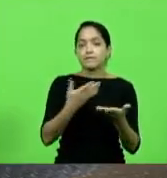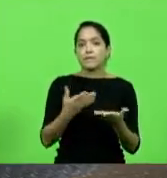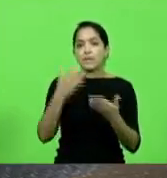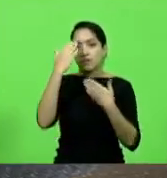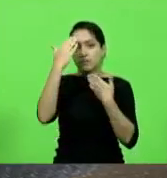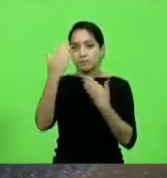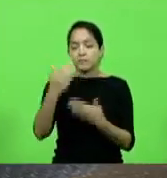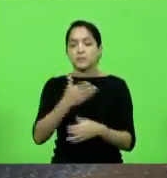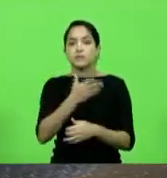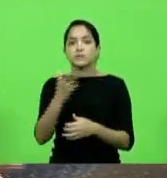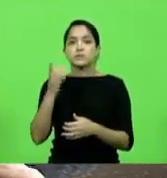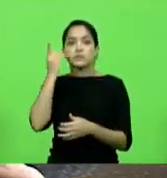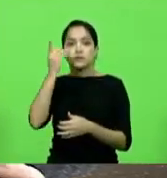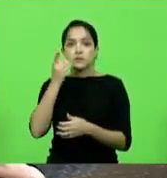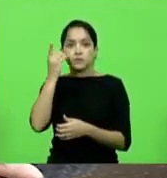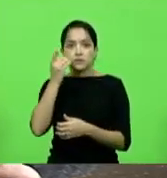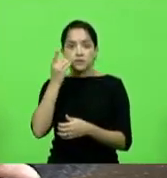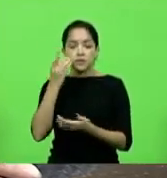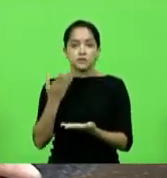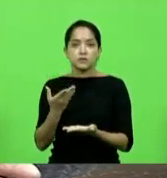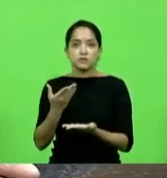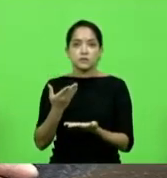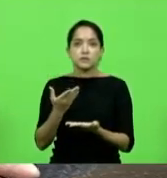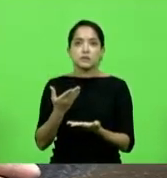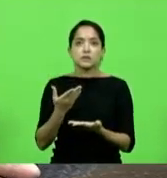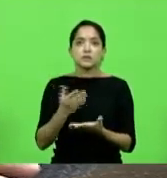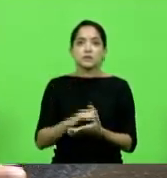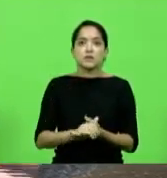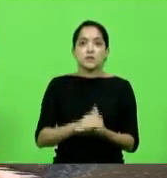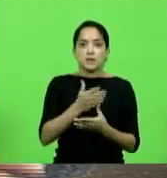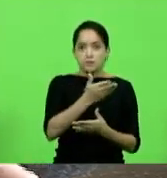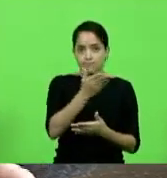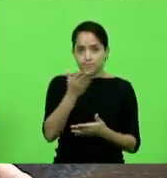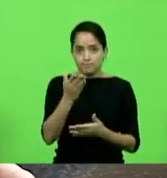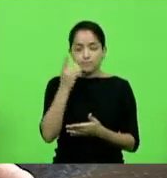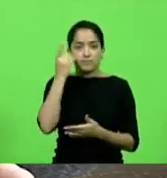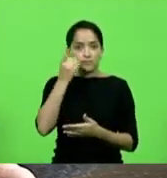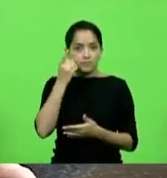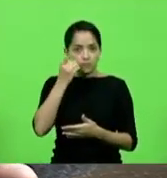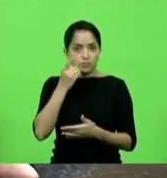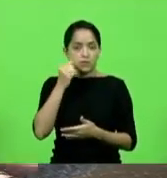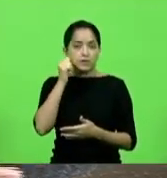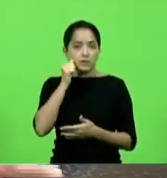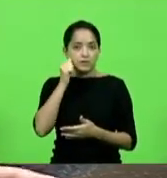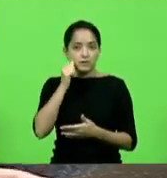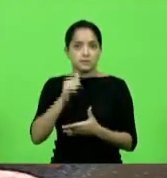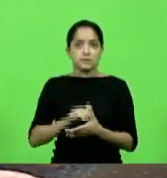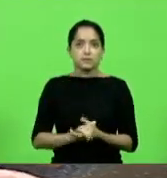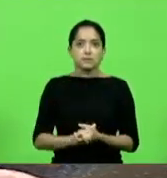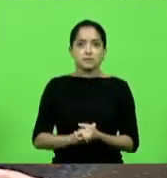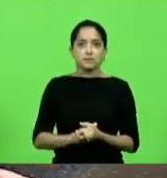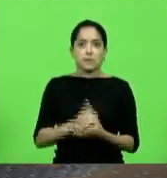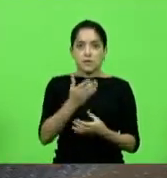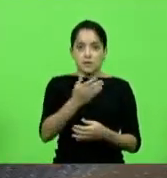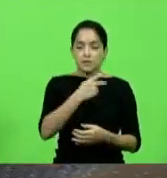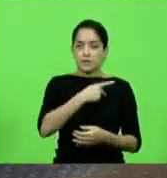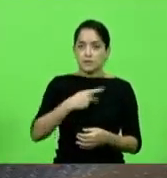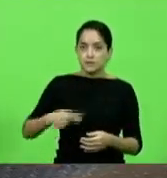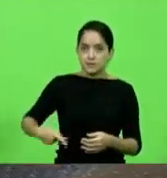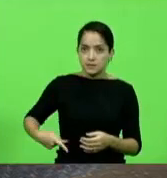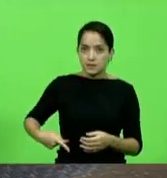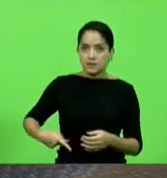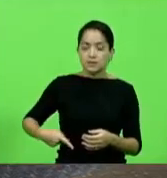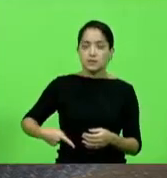parlamentares senhoras parlamentares senhor presidente pela